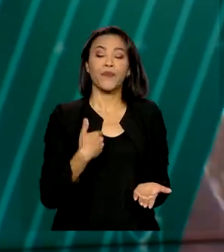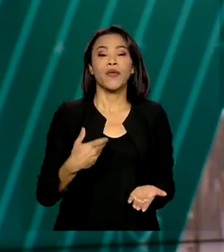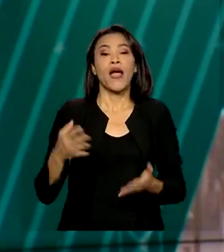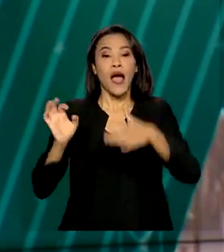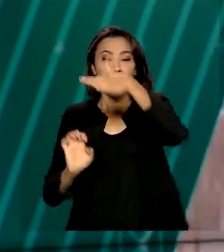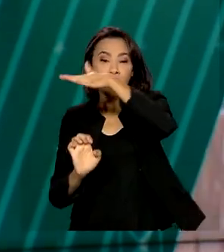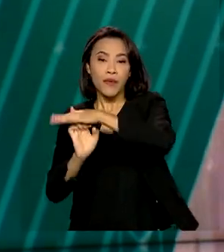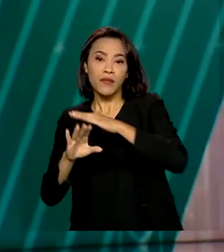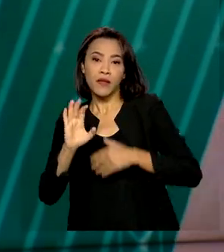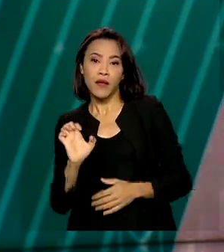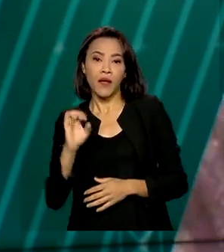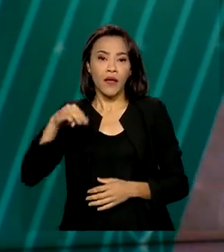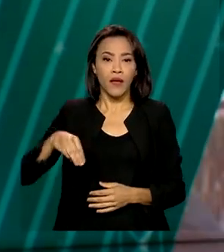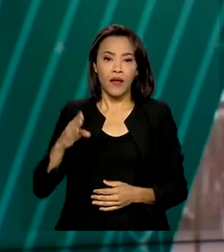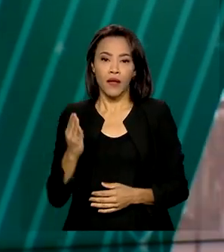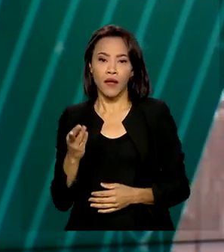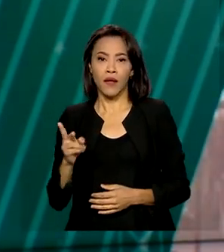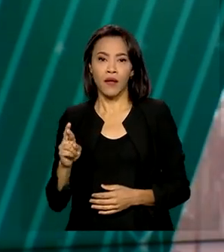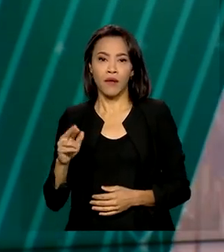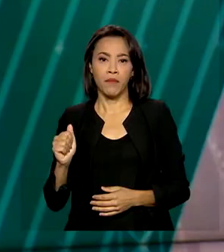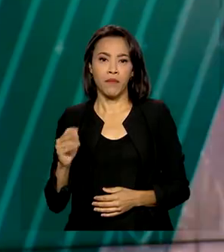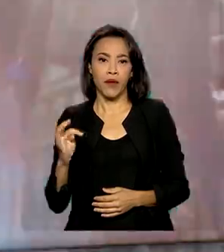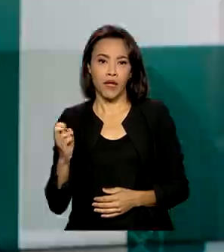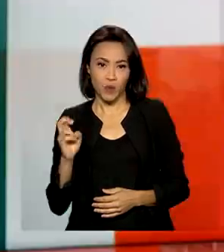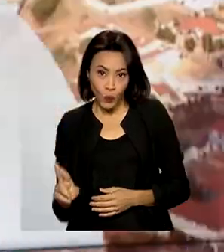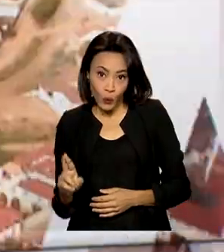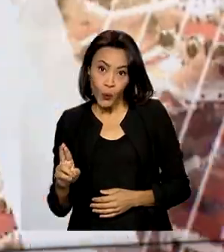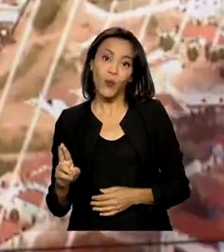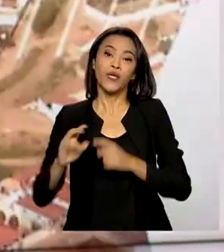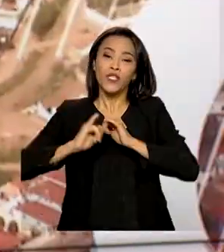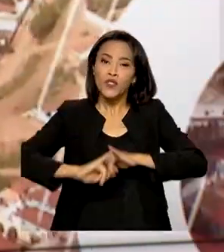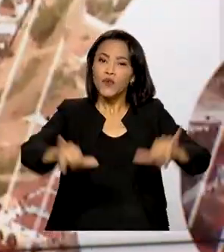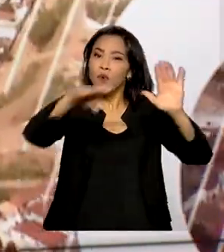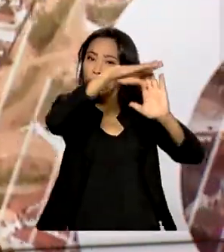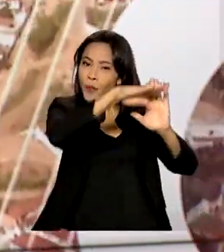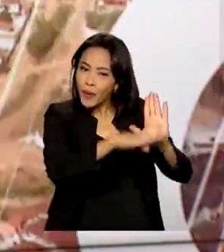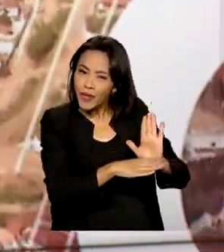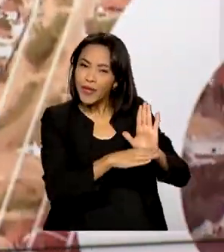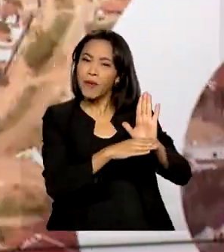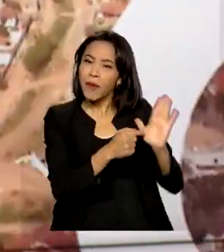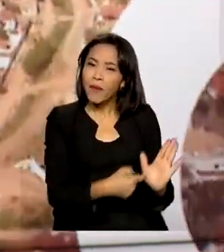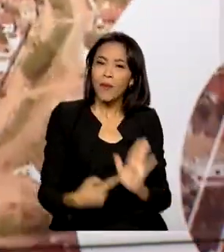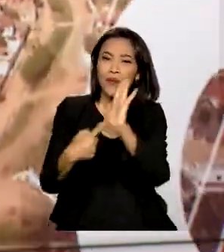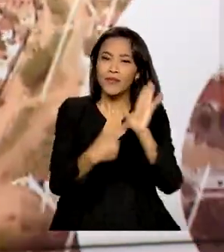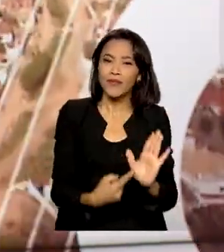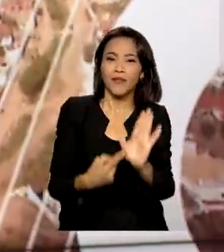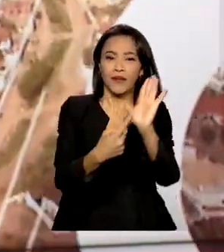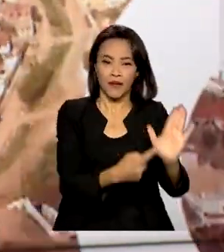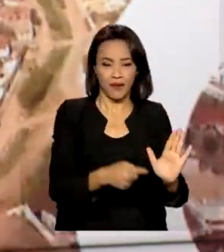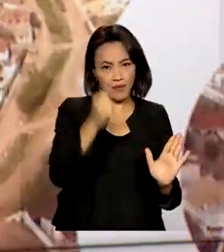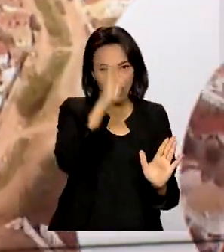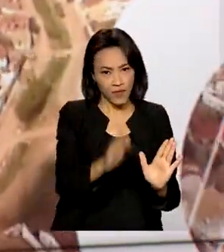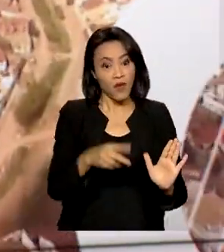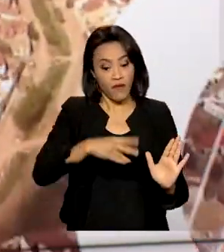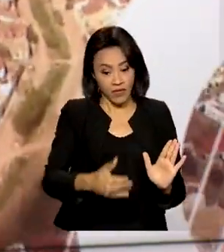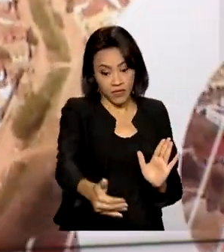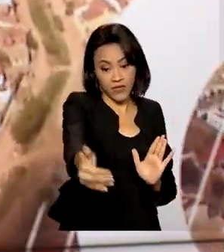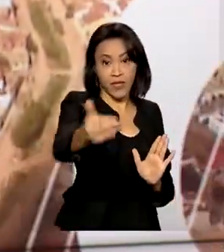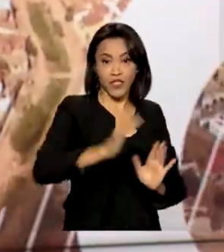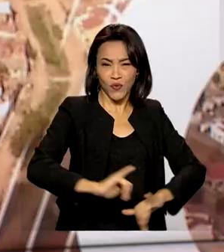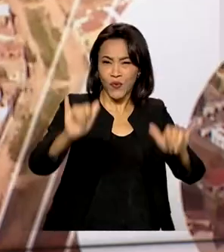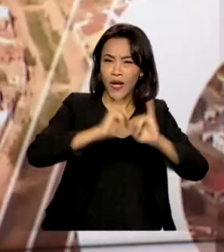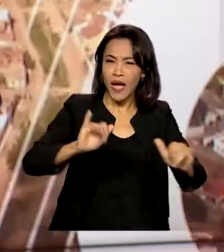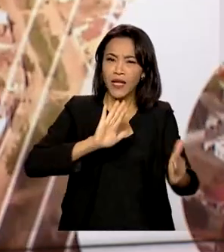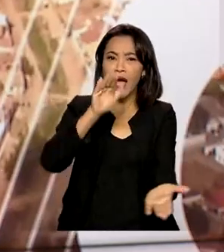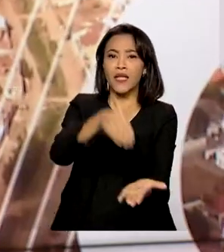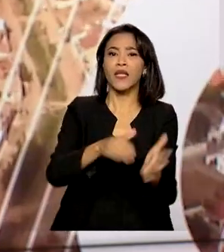Embratur lançou a campanha Visit Brasil. E para dar um gostinho dos nossos pontos turísticos, a campanha vai ser divulgada até o fim deste